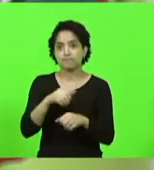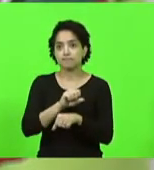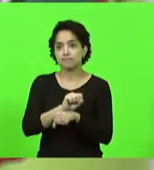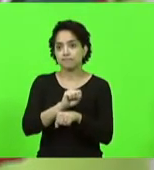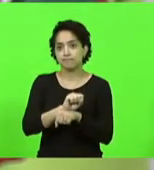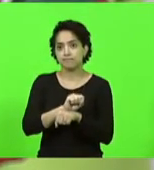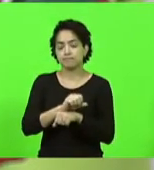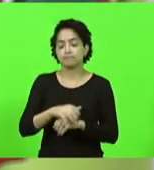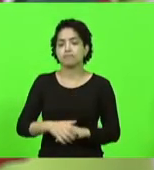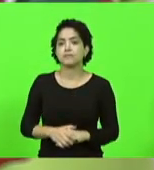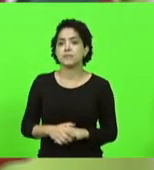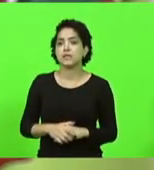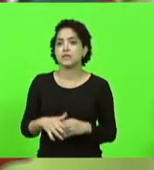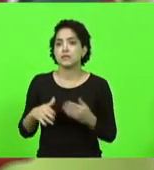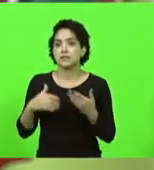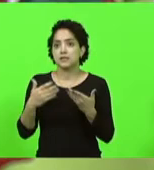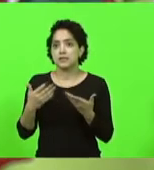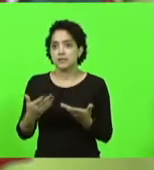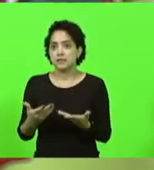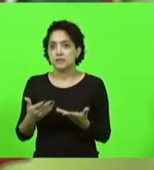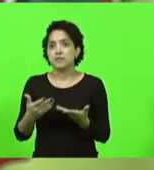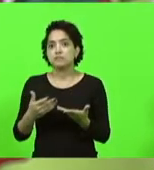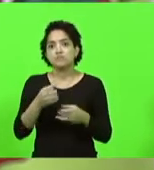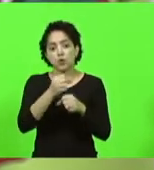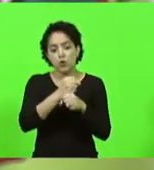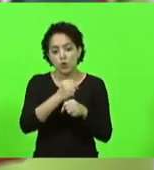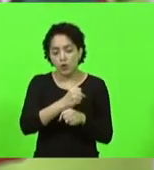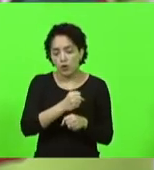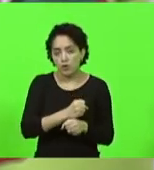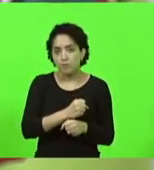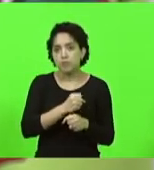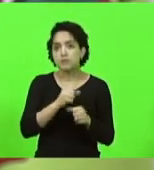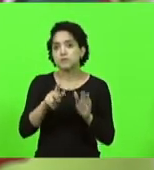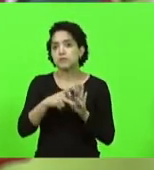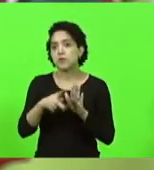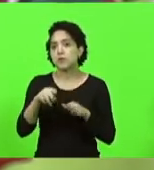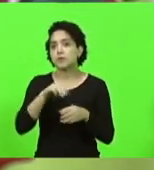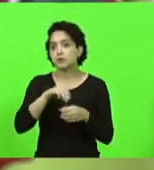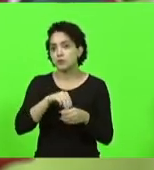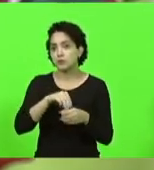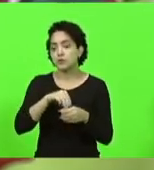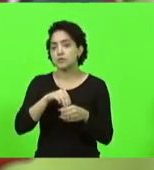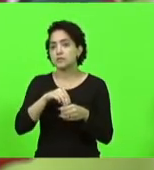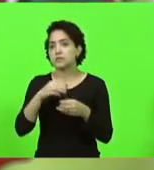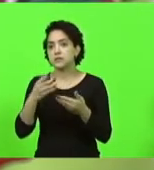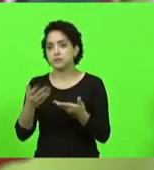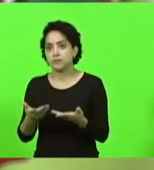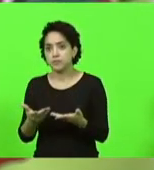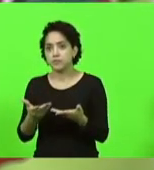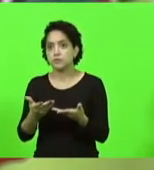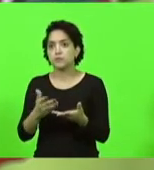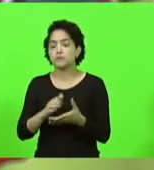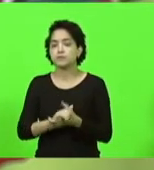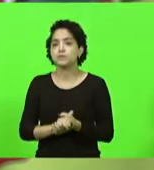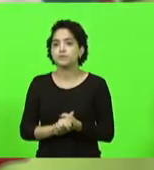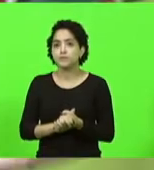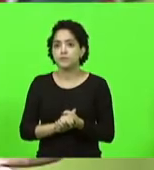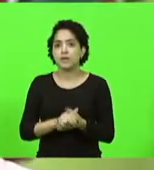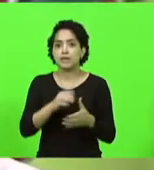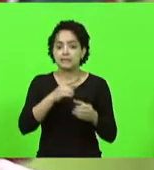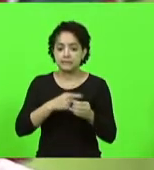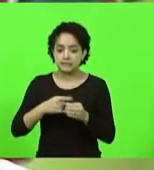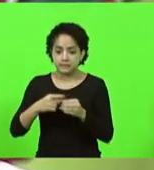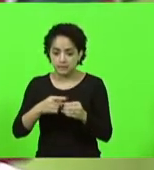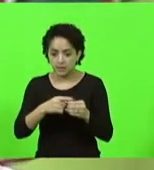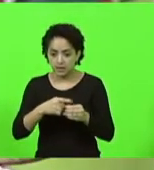e, evidentemente, um sem número de obras municipais que têm desaguado nas cidades, seja fruto